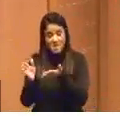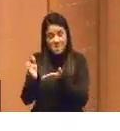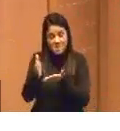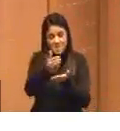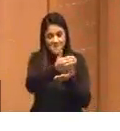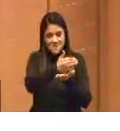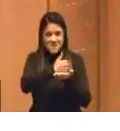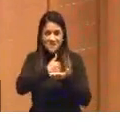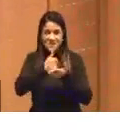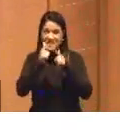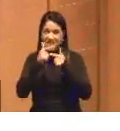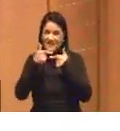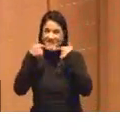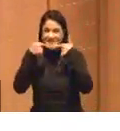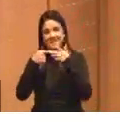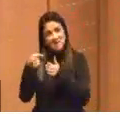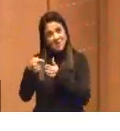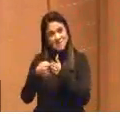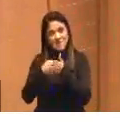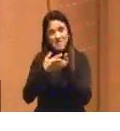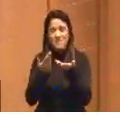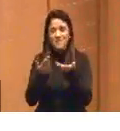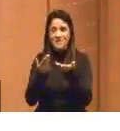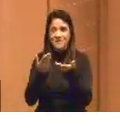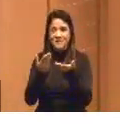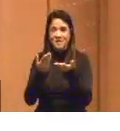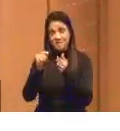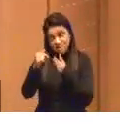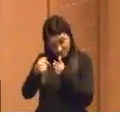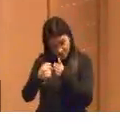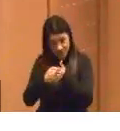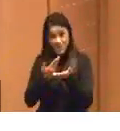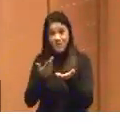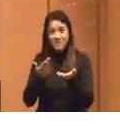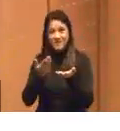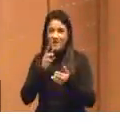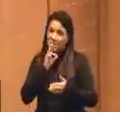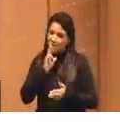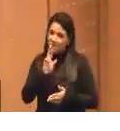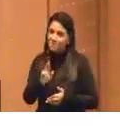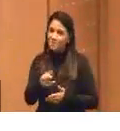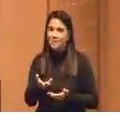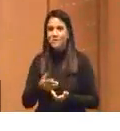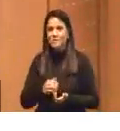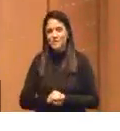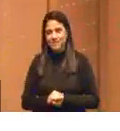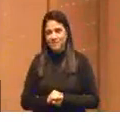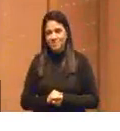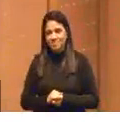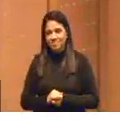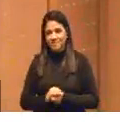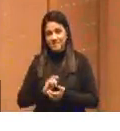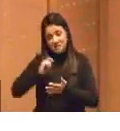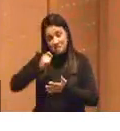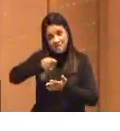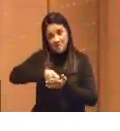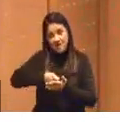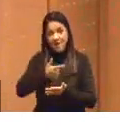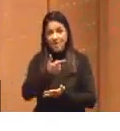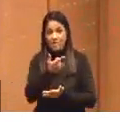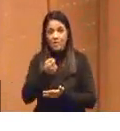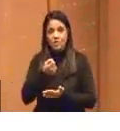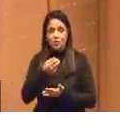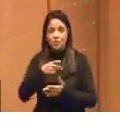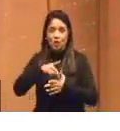sorri para você e te pergunta, me faz uma pergunta que eu te respondo. Só que você tem que pagar 20 dólares por